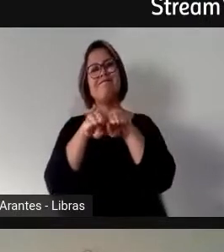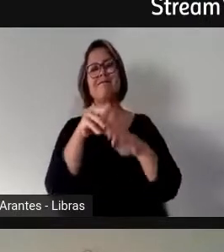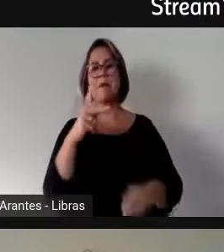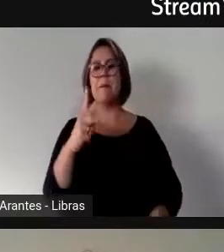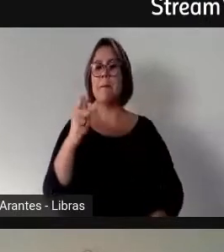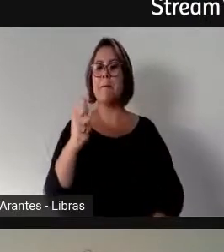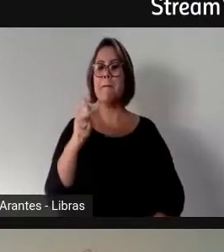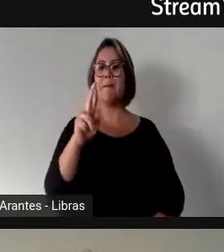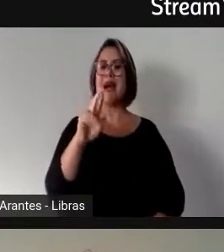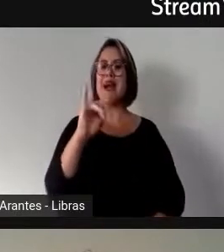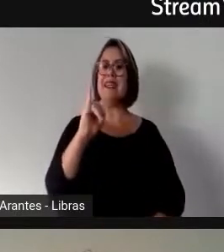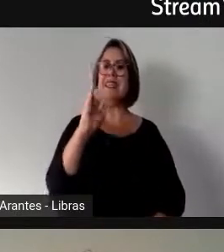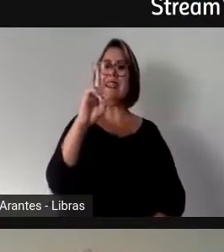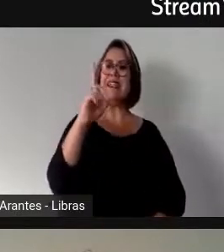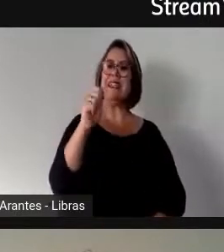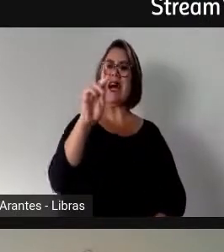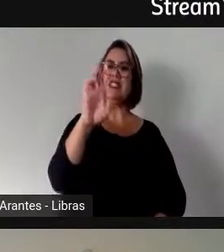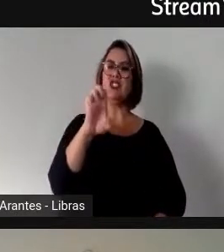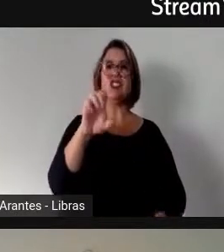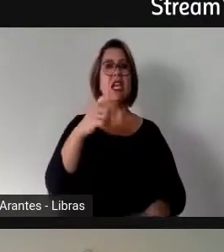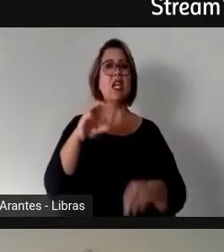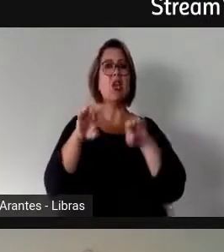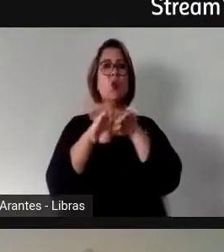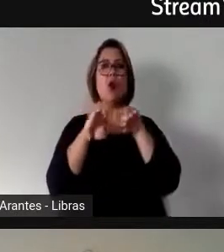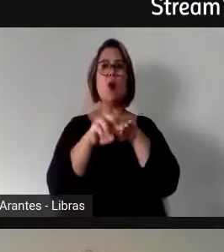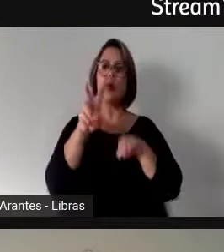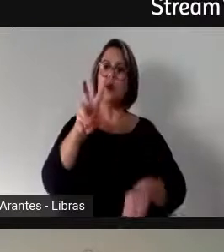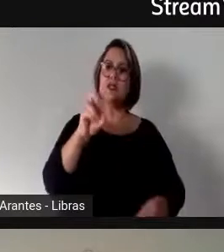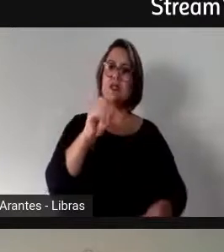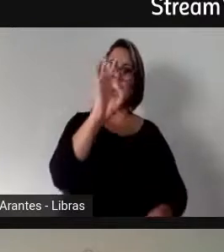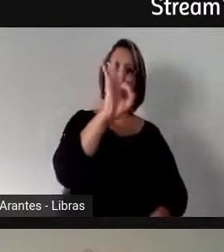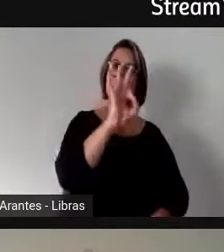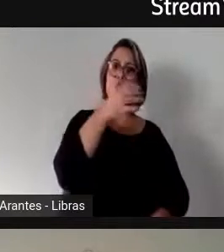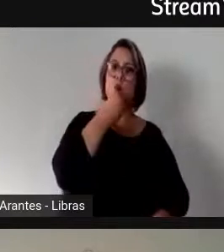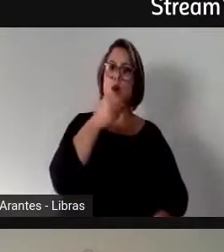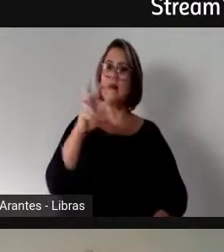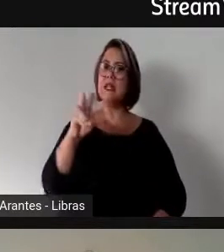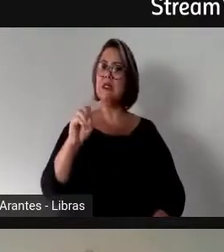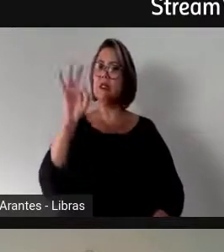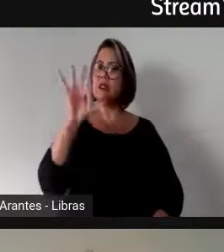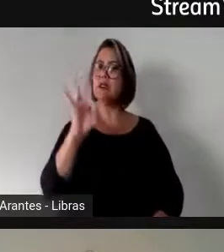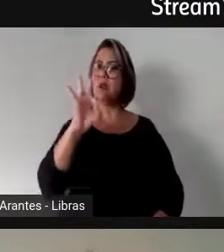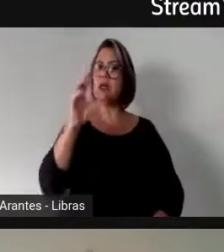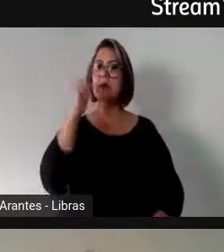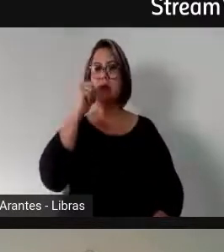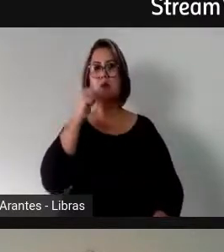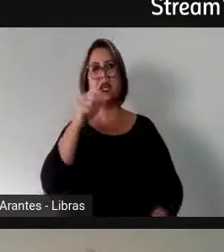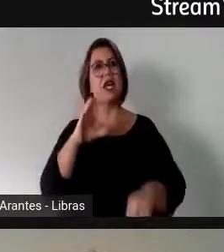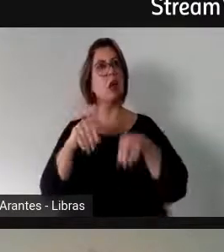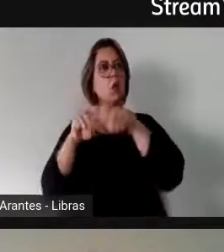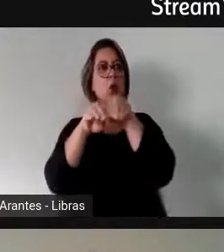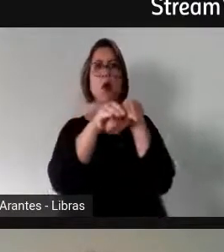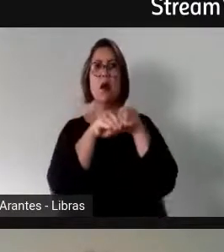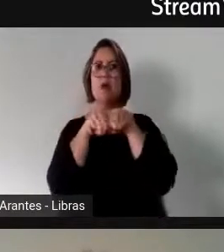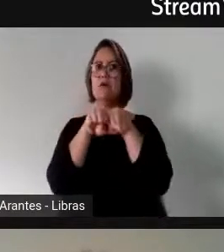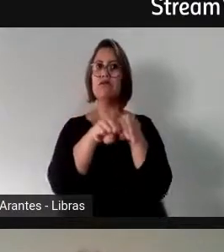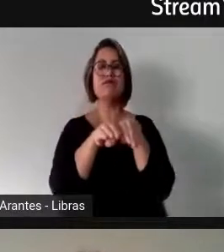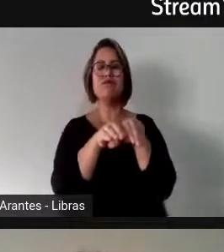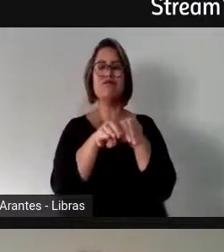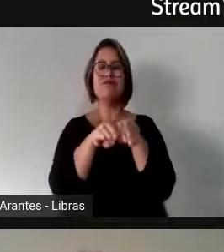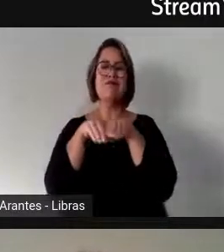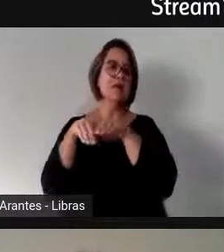próprio texto. Então, respondendo objetivamente a pergunta, qual é a viabilidade? Toda. É muito fácil